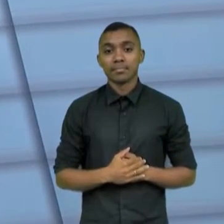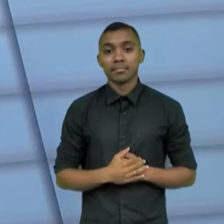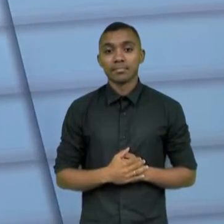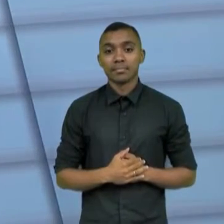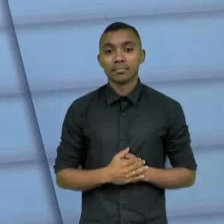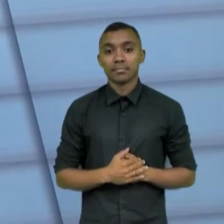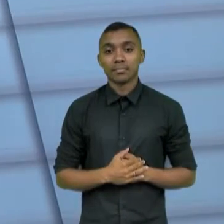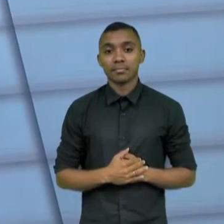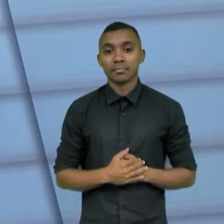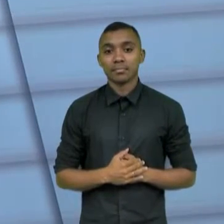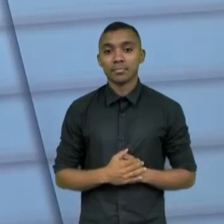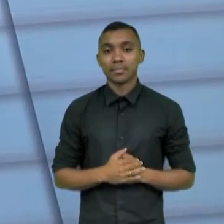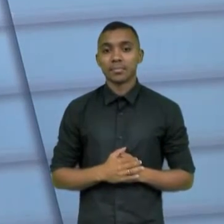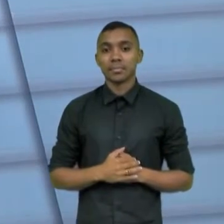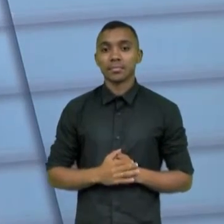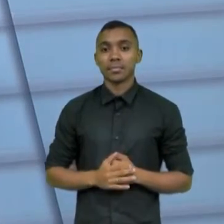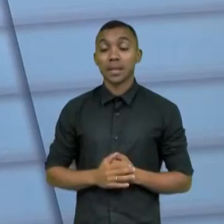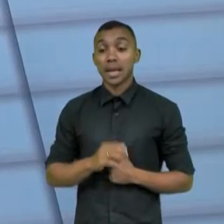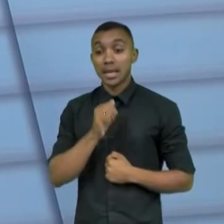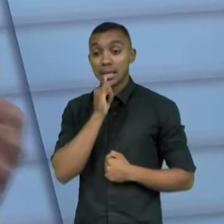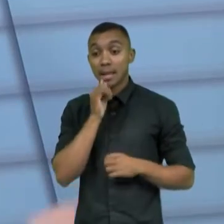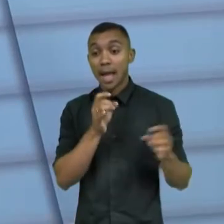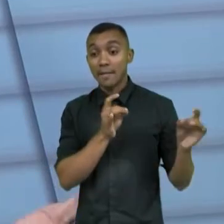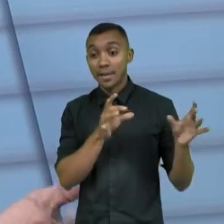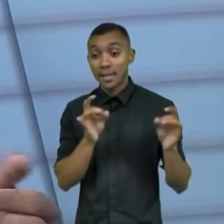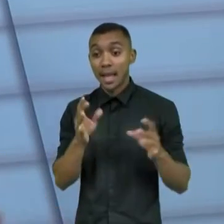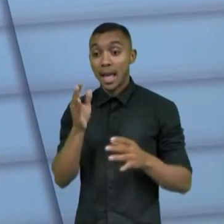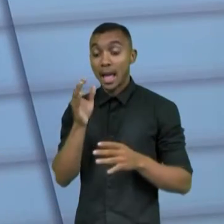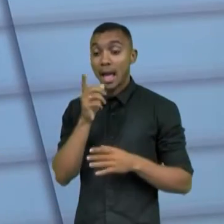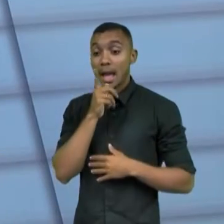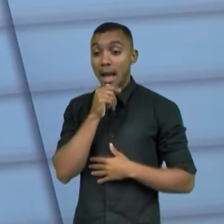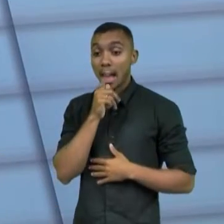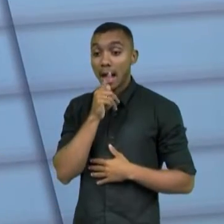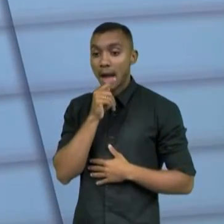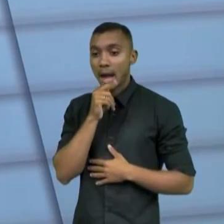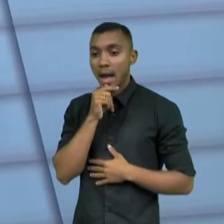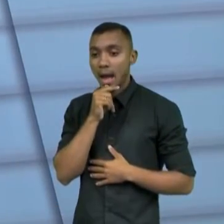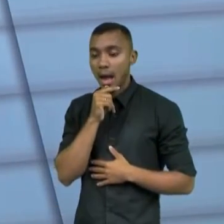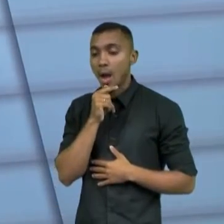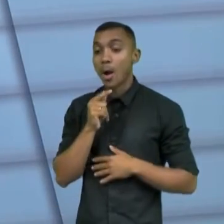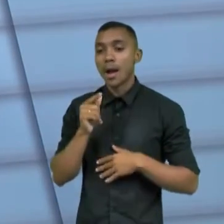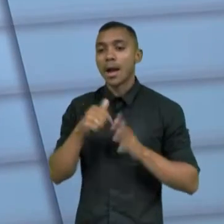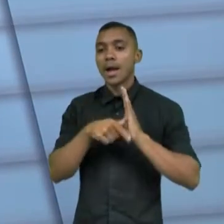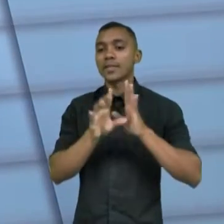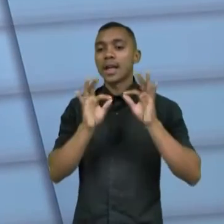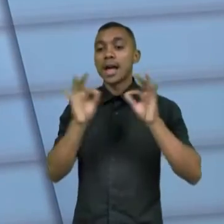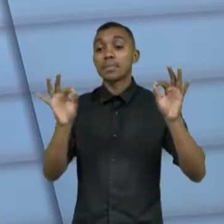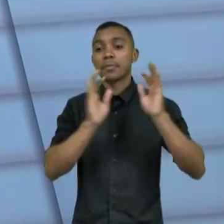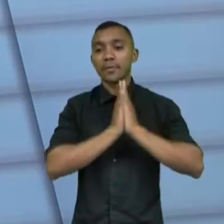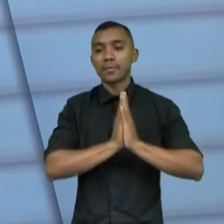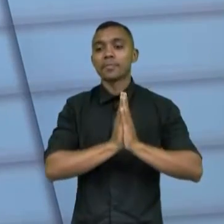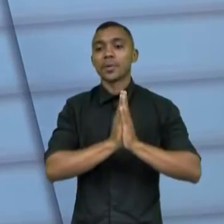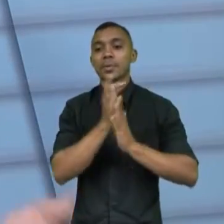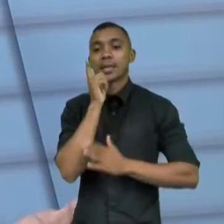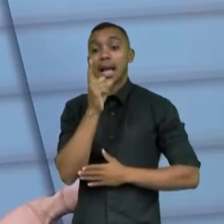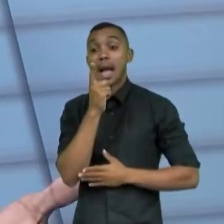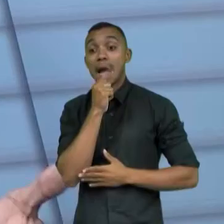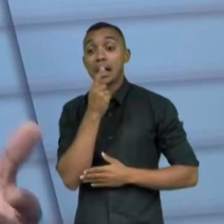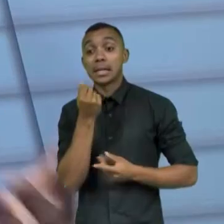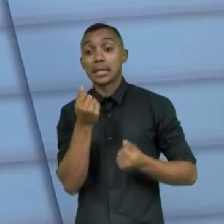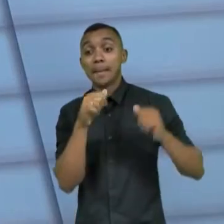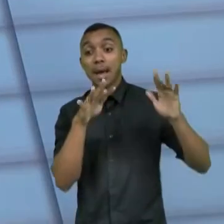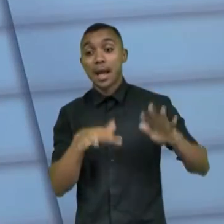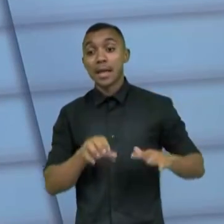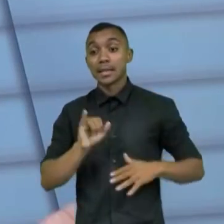gentileza como parte do pagamento da água. Se você pedir uma água, ela tem um valor. Se você pedir uma água, por favor, ela fica mais barata. Se você cumprimentar o